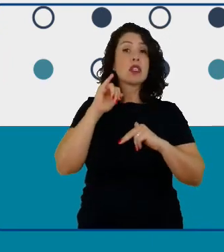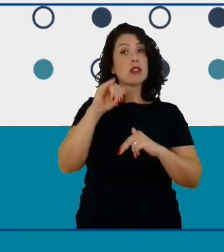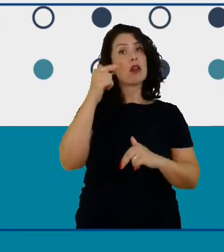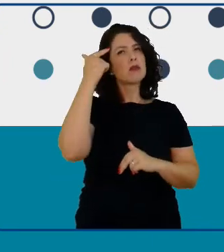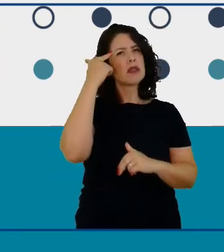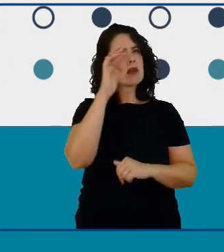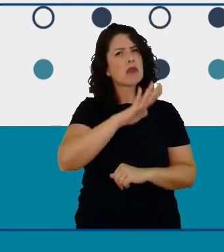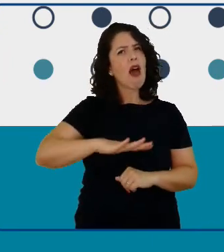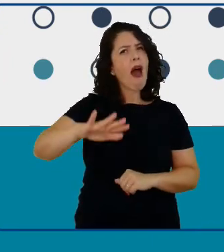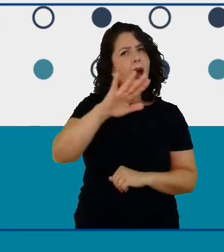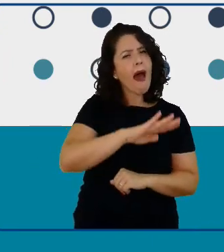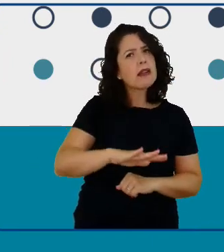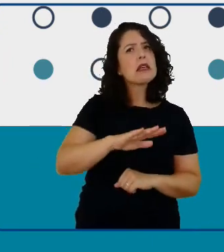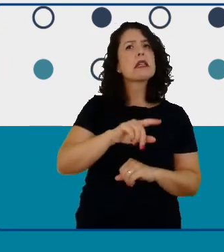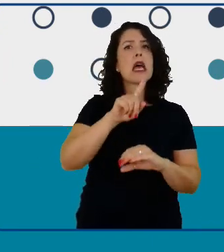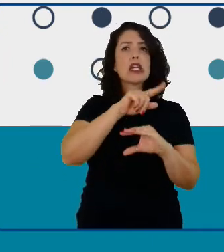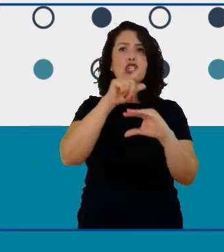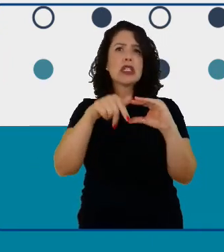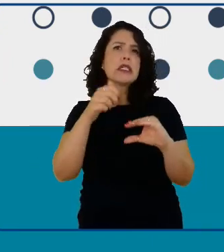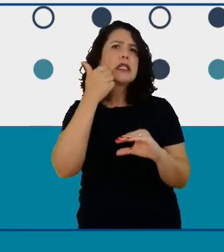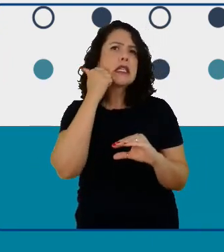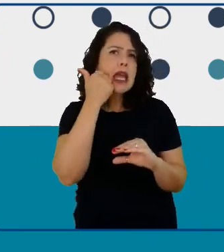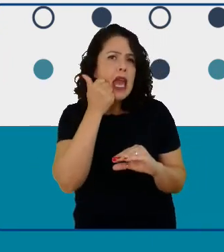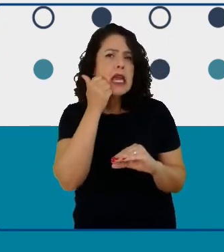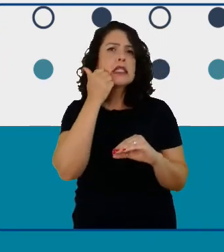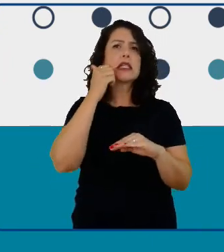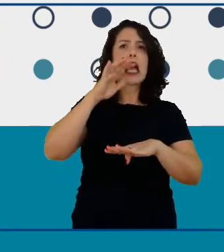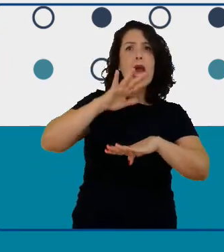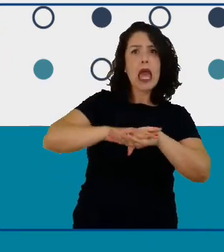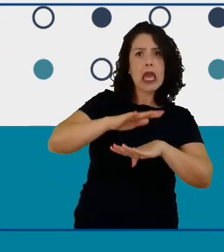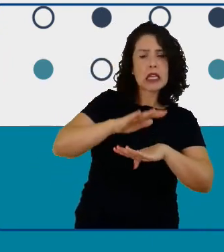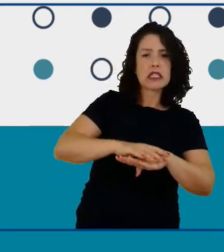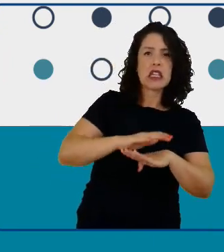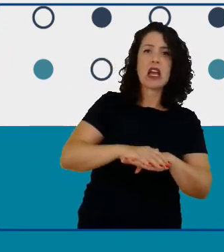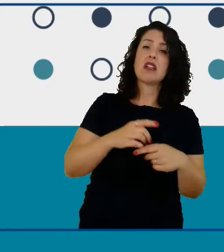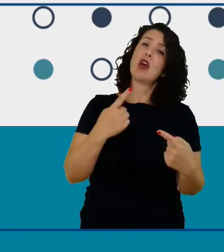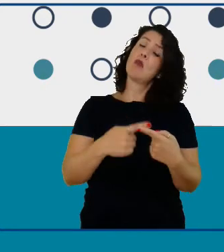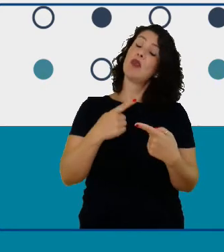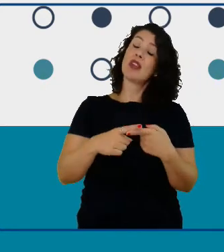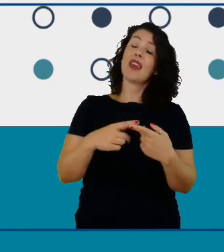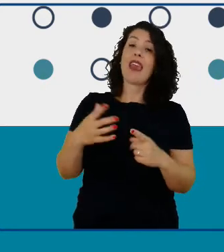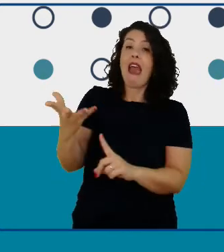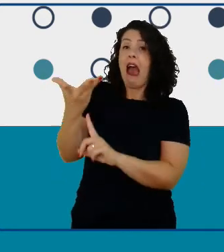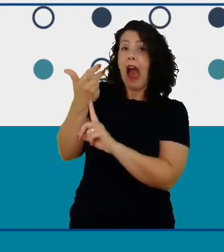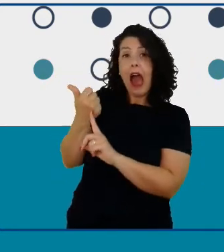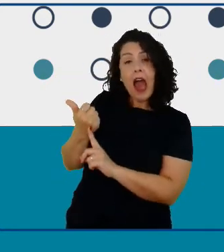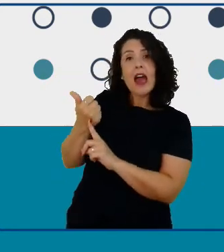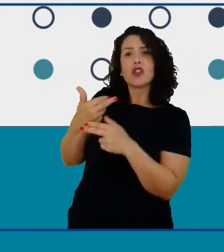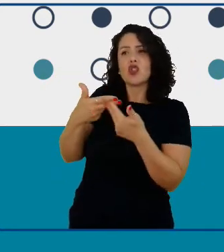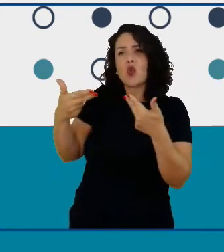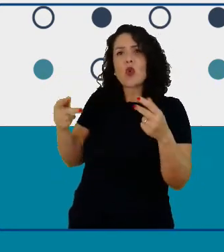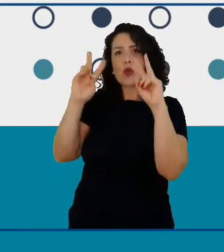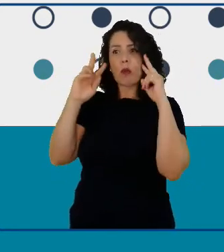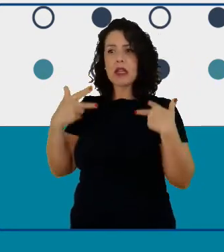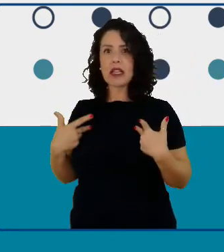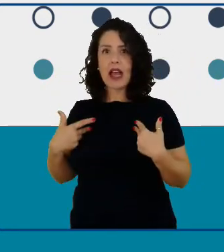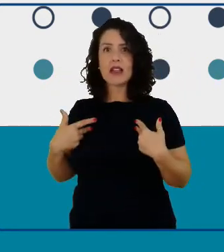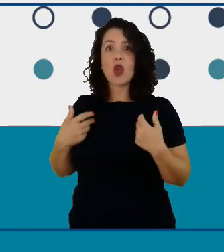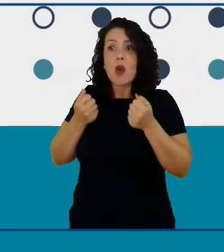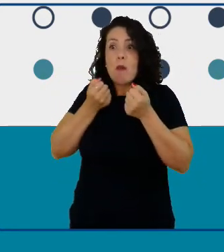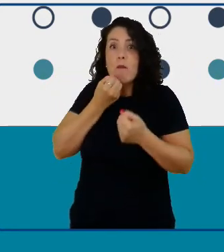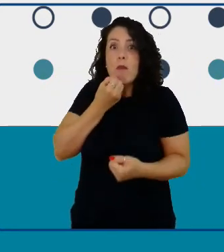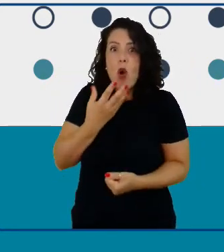né a Camila disse muito bem é sempre bom ter as artes e as humanidades perto mas quando nós colocamos os professores perto dessas áreas de